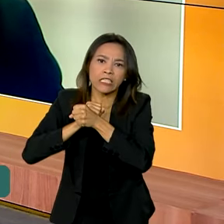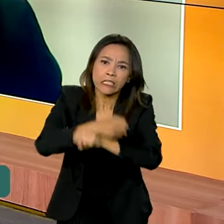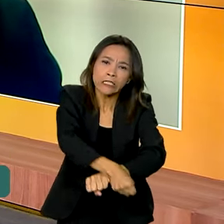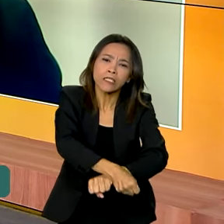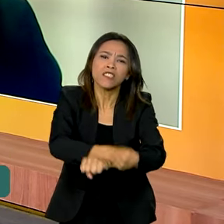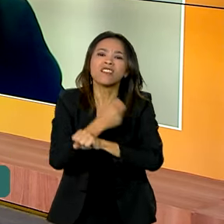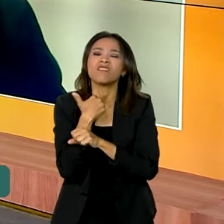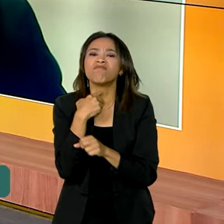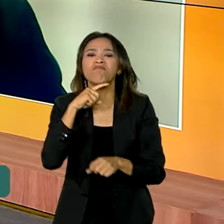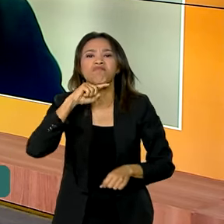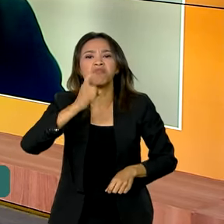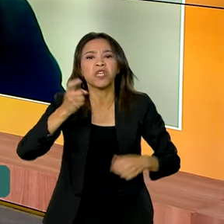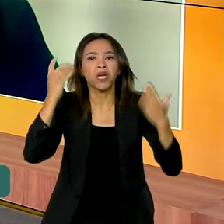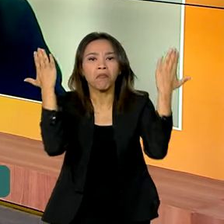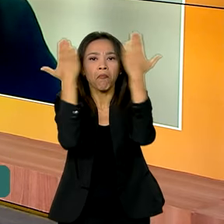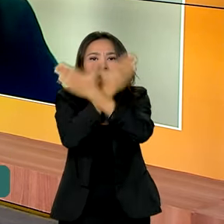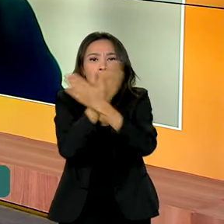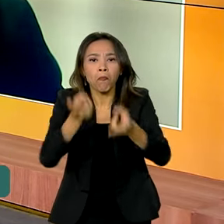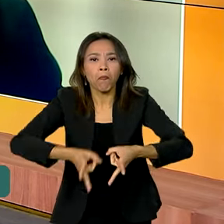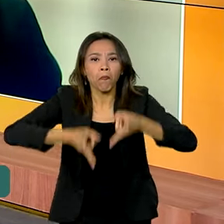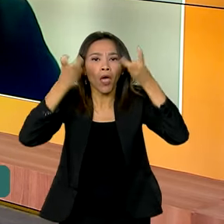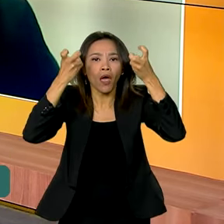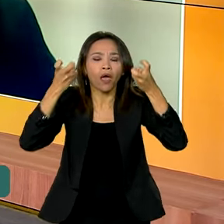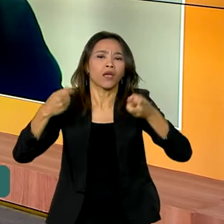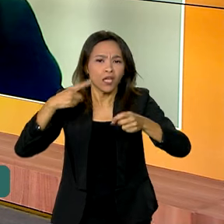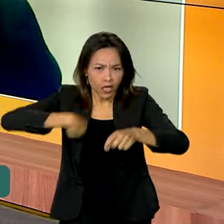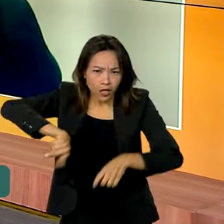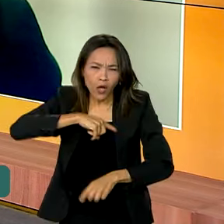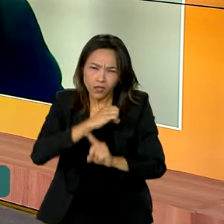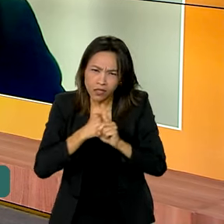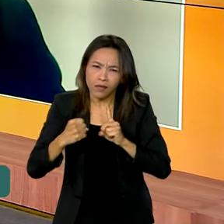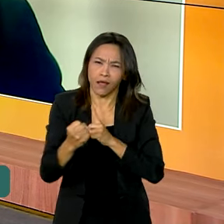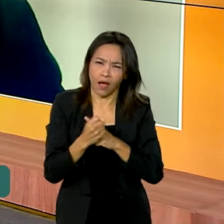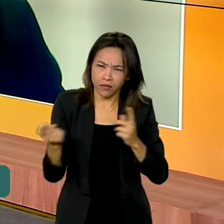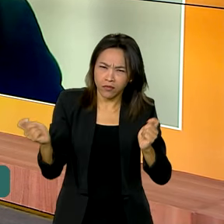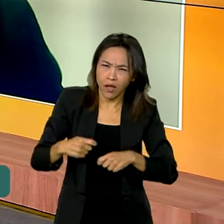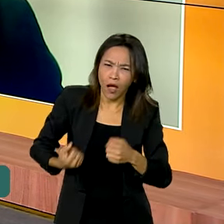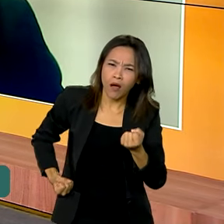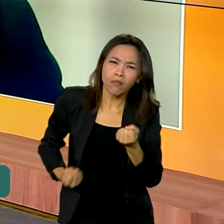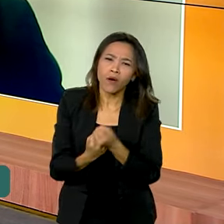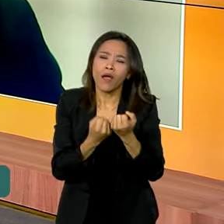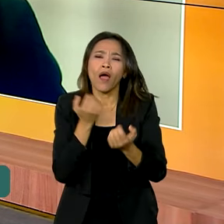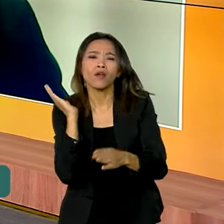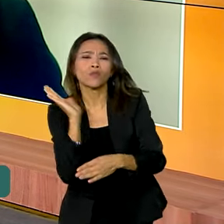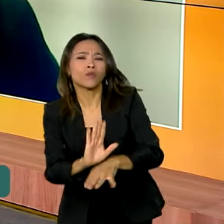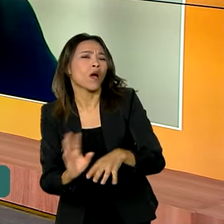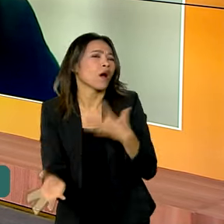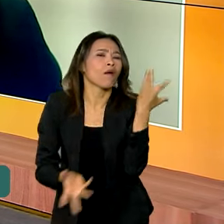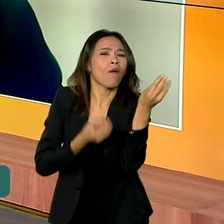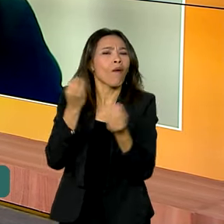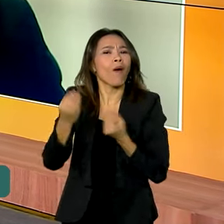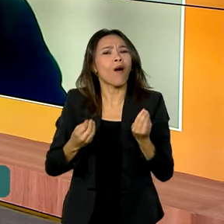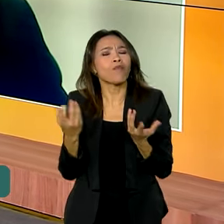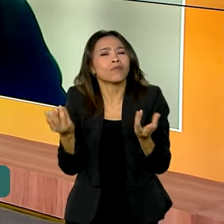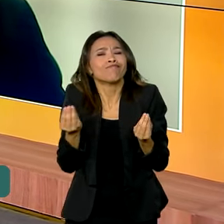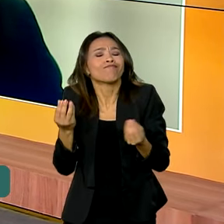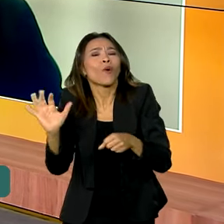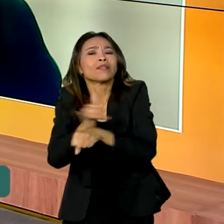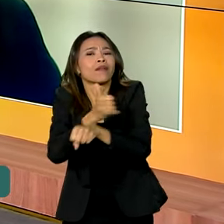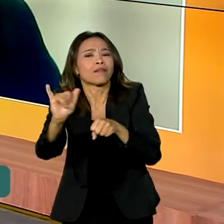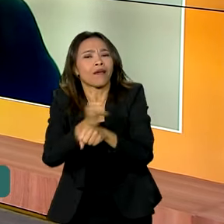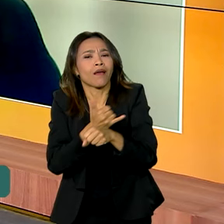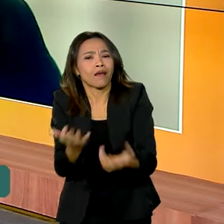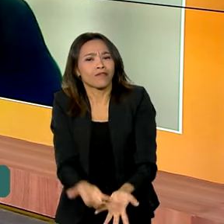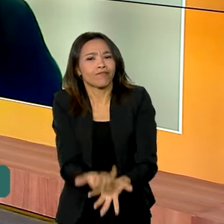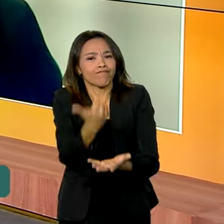precisa ajudar, né? A gente precisa estar sempre atento. Como que a gente pode ajudar a combater essa prática? Quais são os canais que a gente pode utilizar?